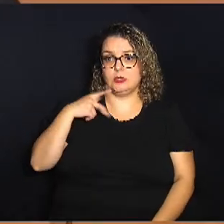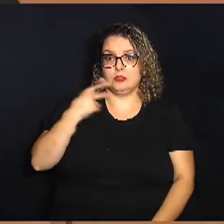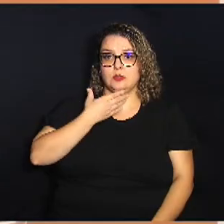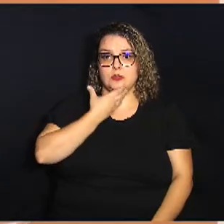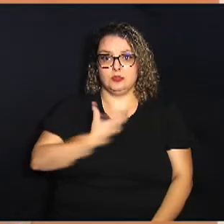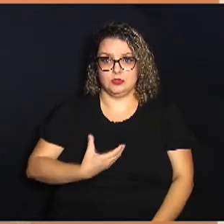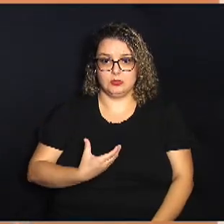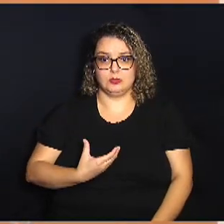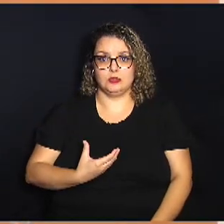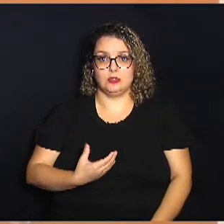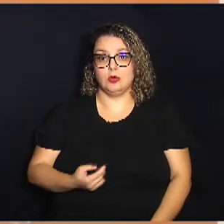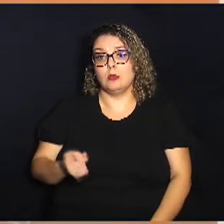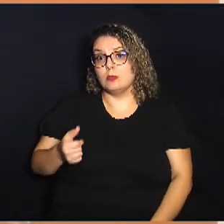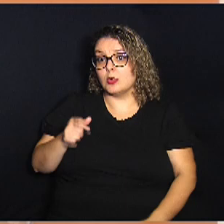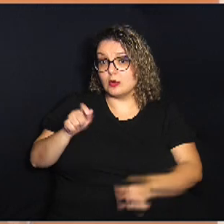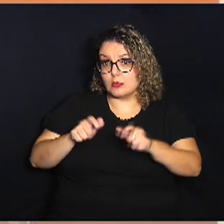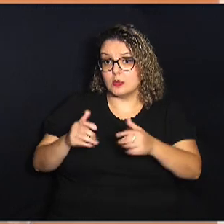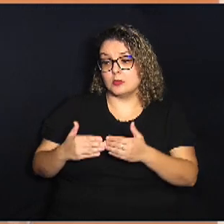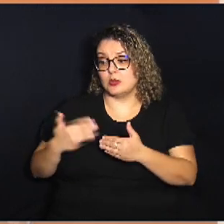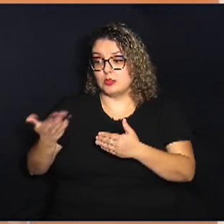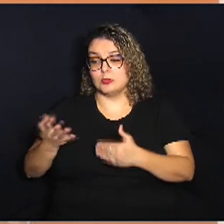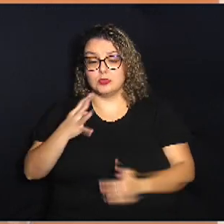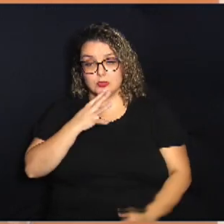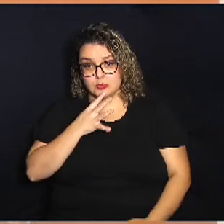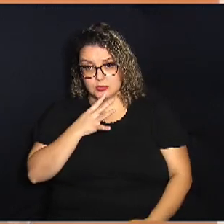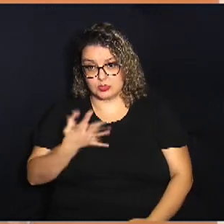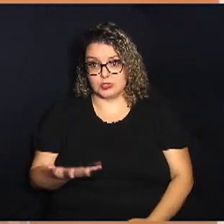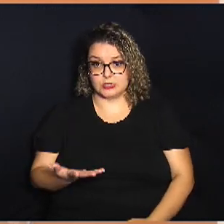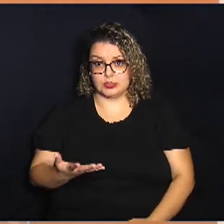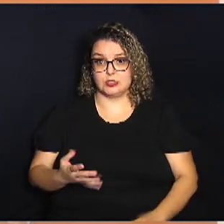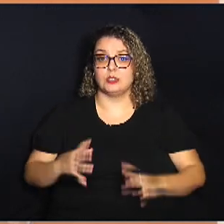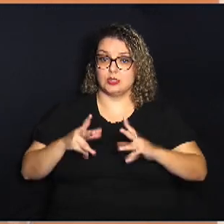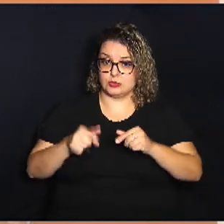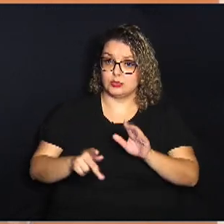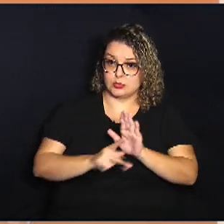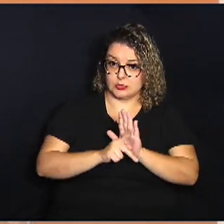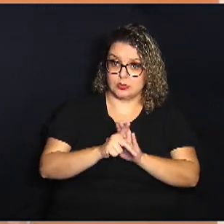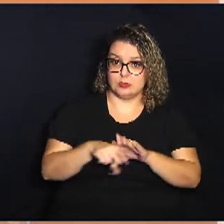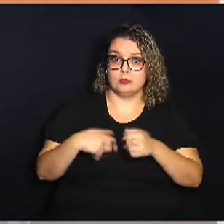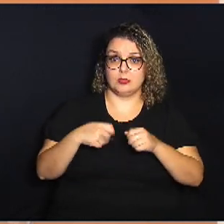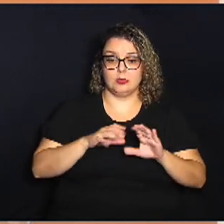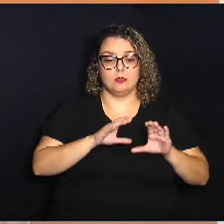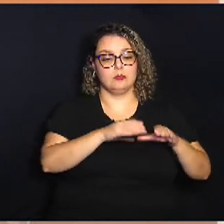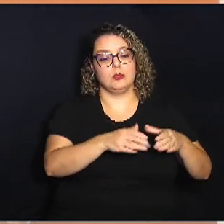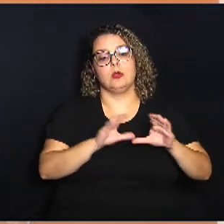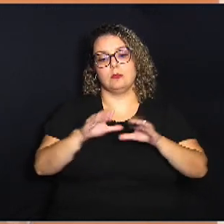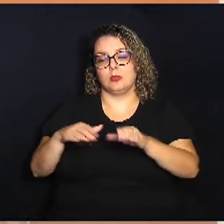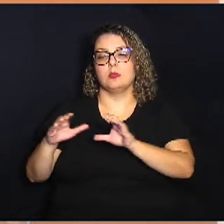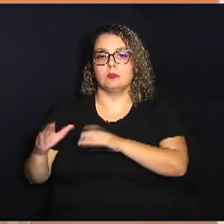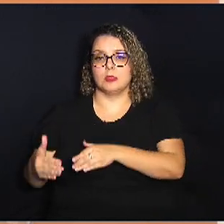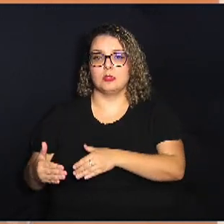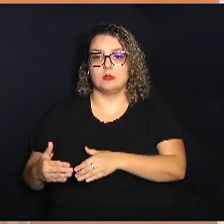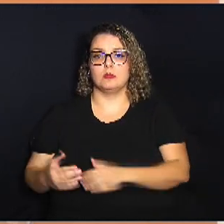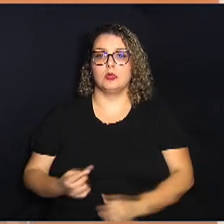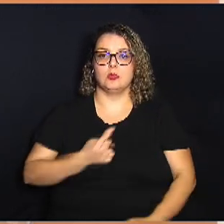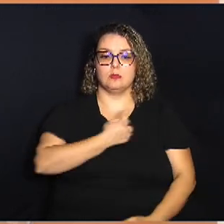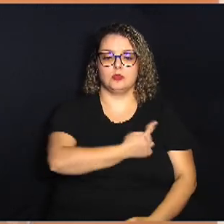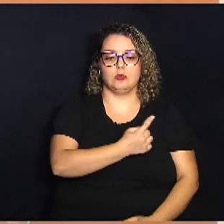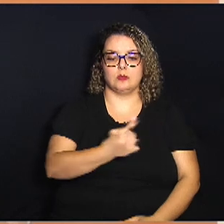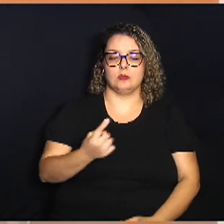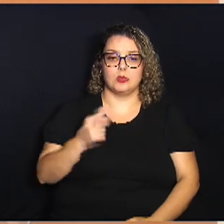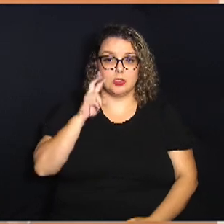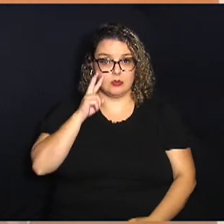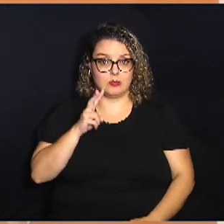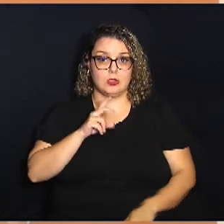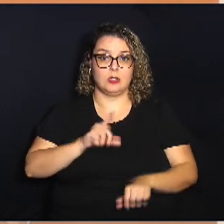Carmo Luiz Pouca gente lá de fora conhece que todos os projetos tem que passar pelas comissões para que se veja a legalidade